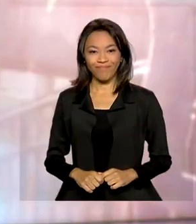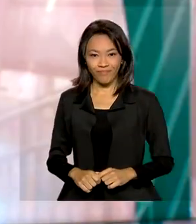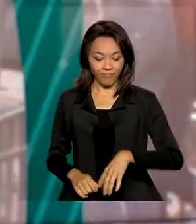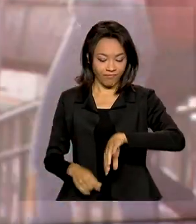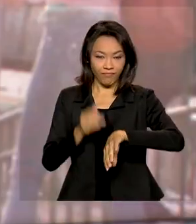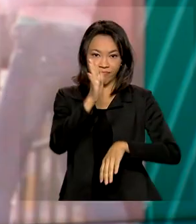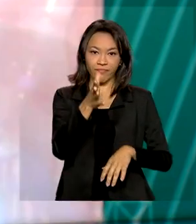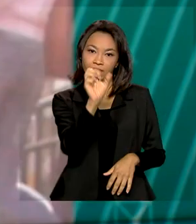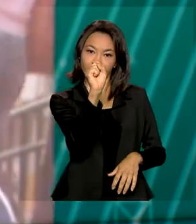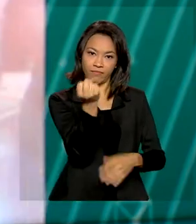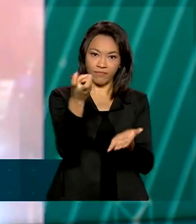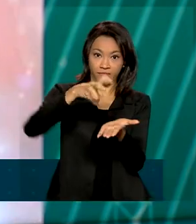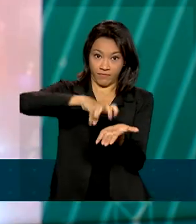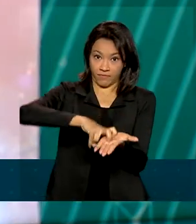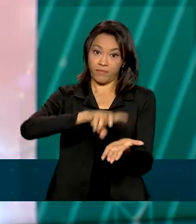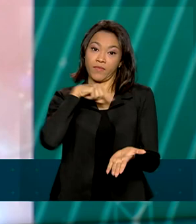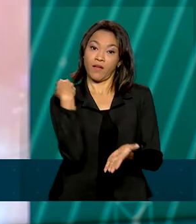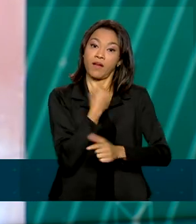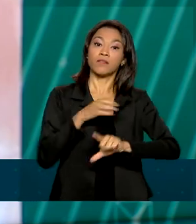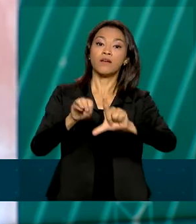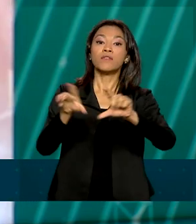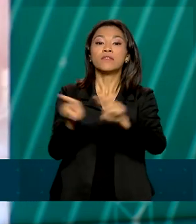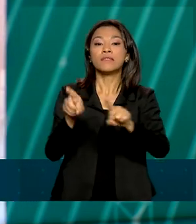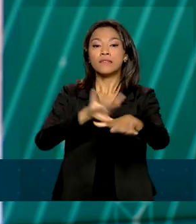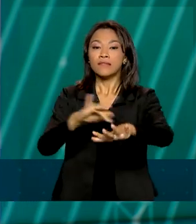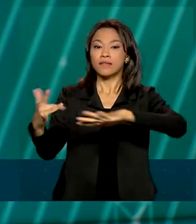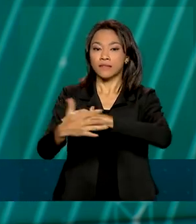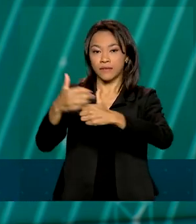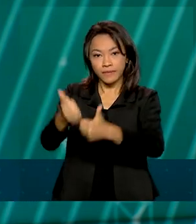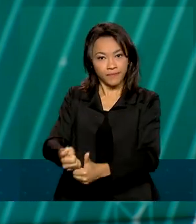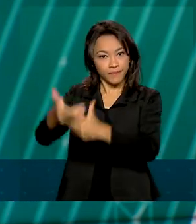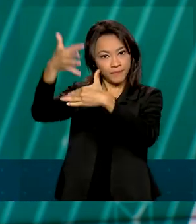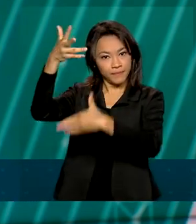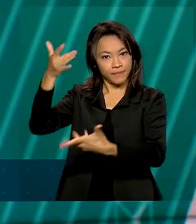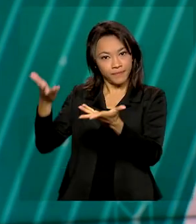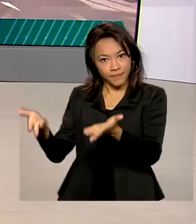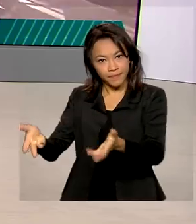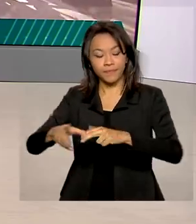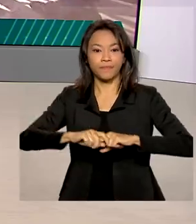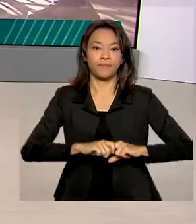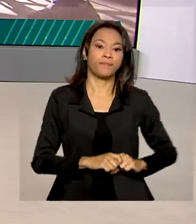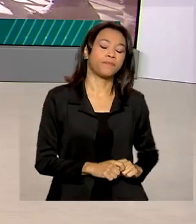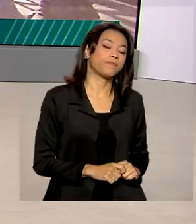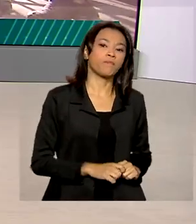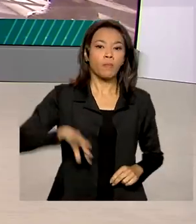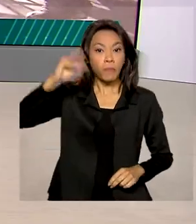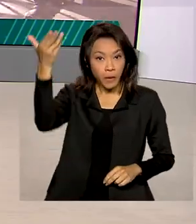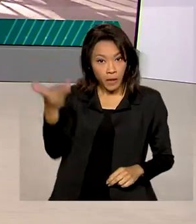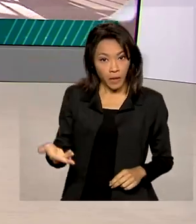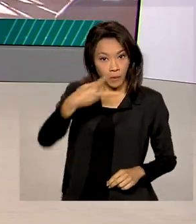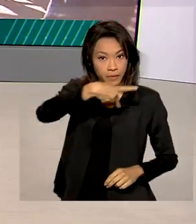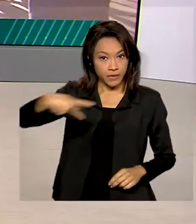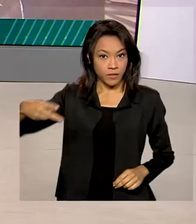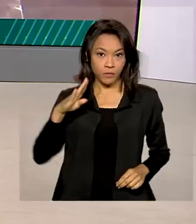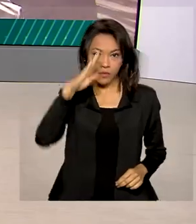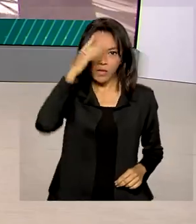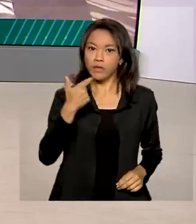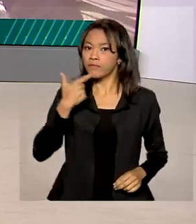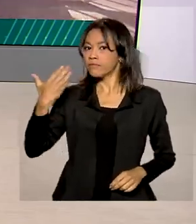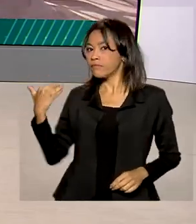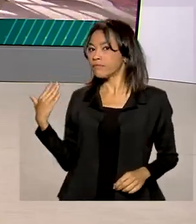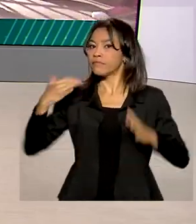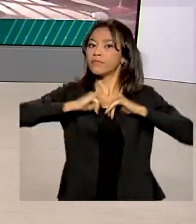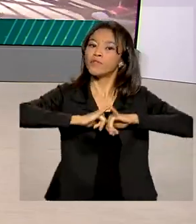8 horas da manhã, estamos ao vivo também pelas redes sociais. O presidente Jair Bolsonaro lançou no